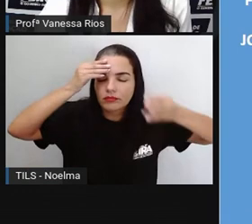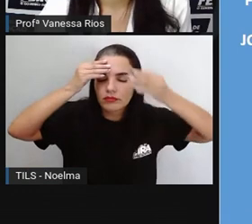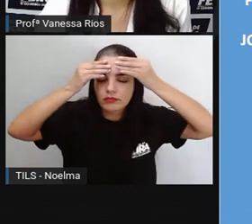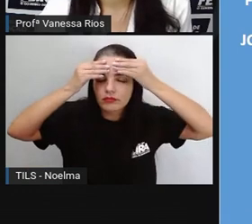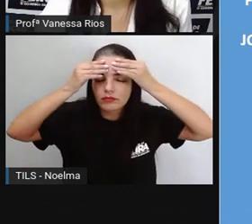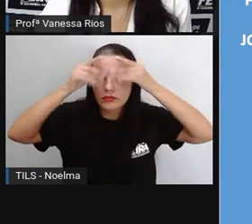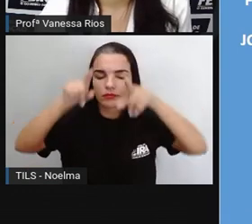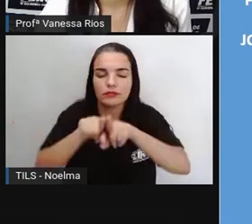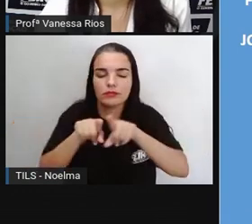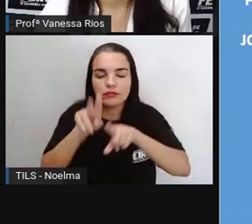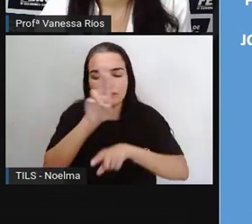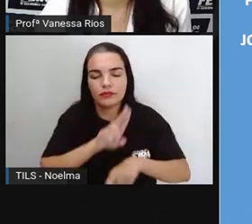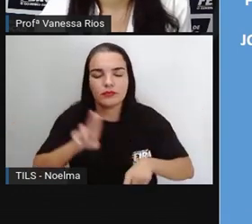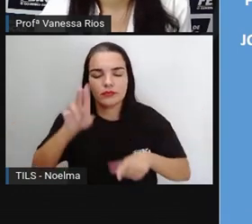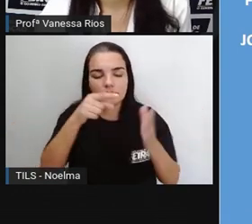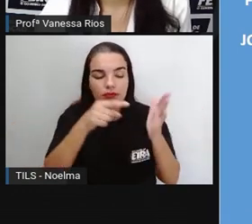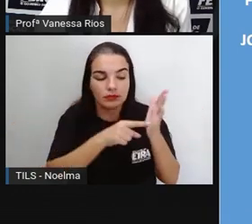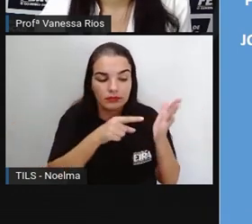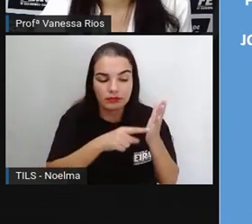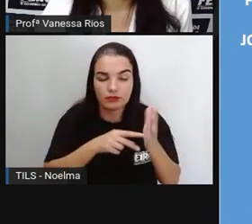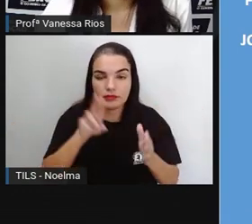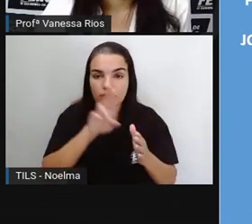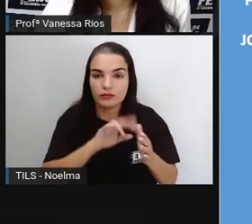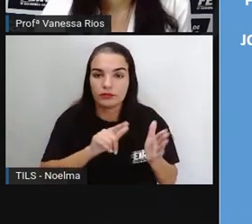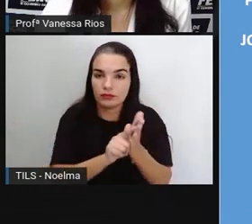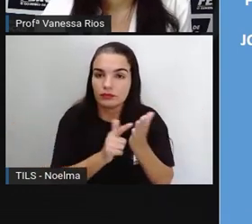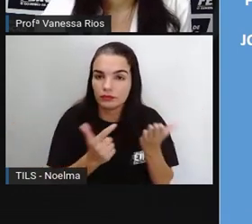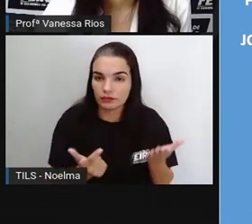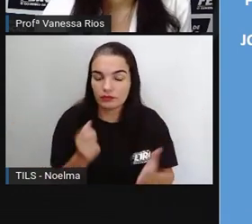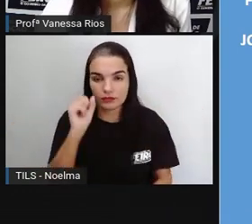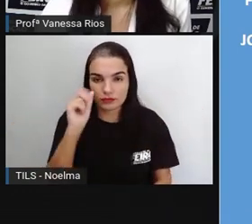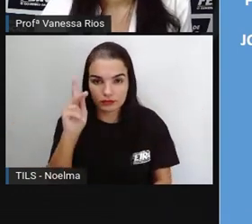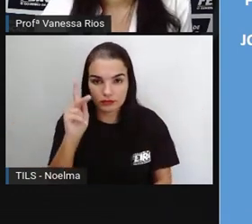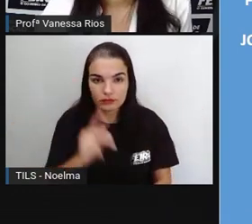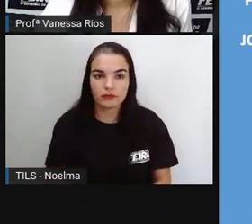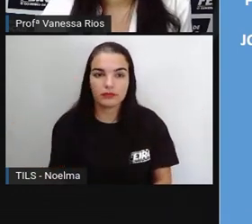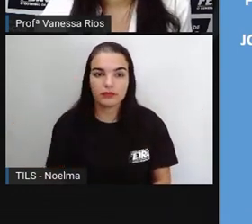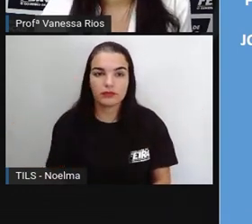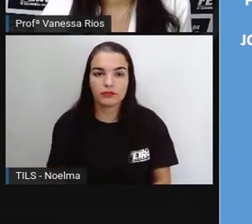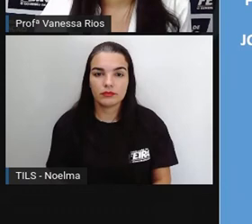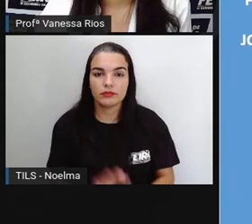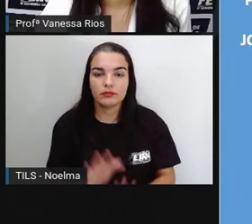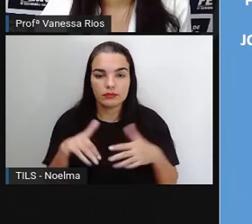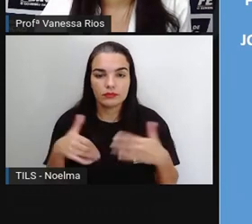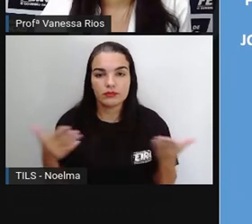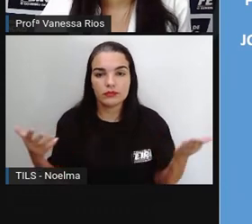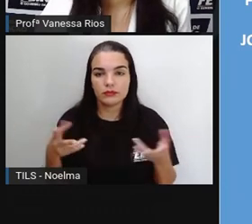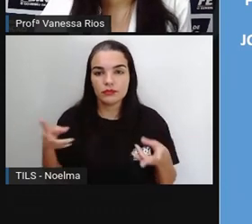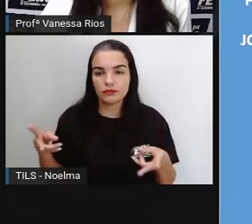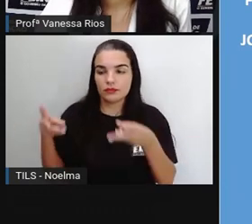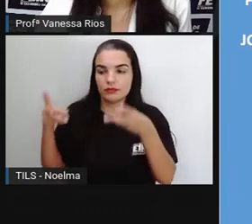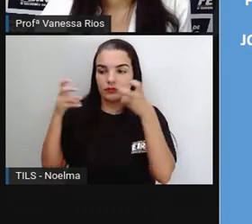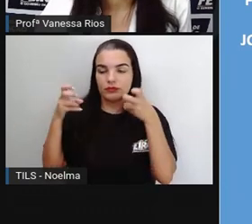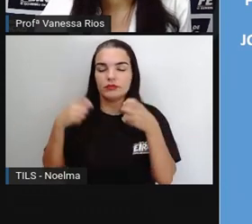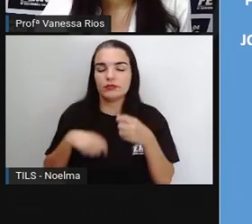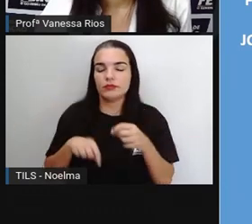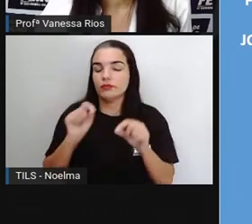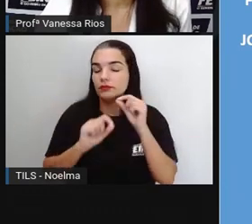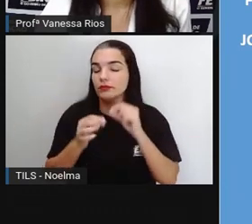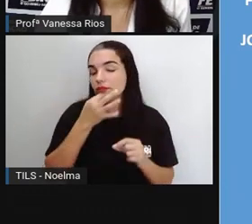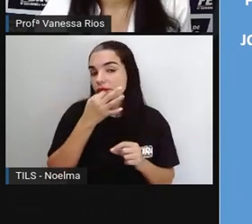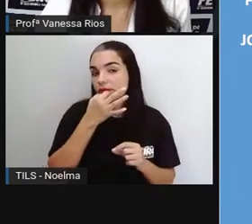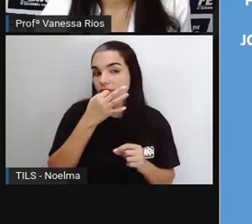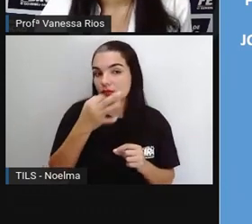pontuação utilizada nos textos jornalísticos tá certo? Então vamos observar anota aí que é dica boa